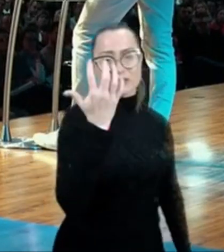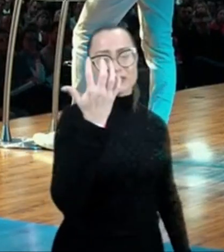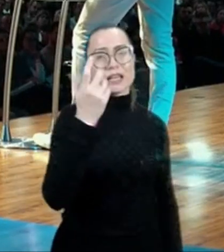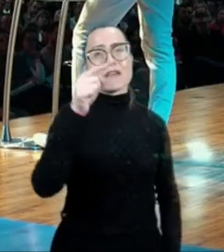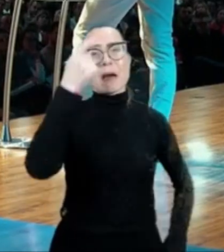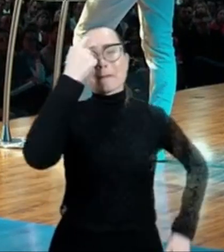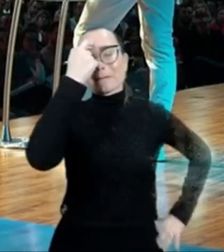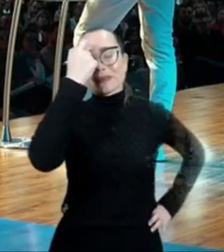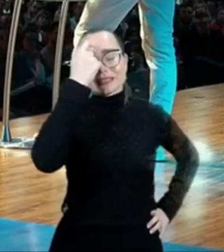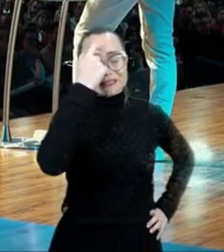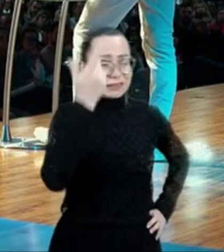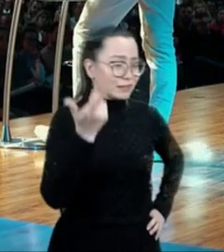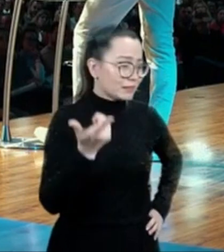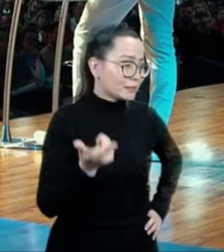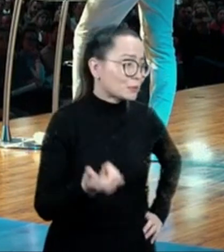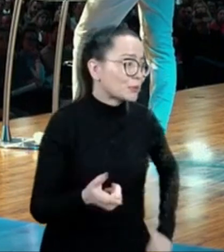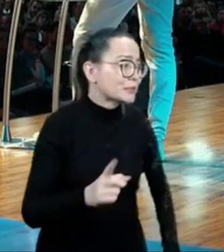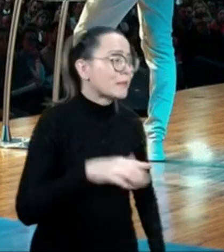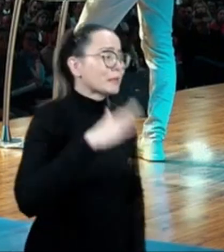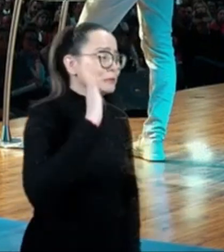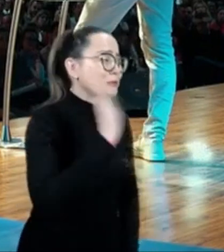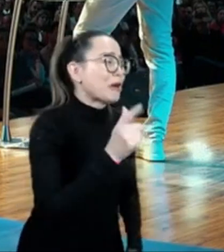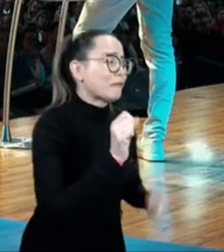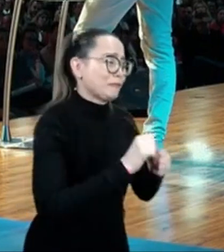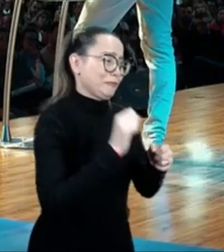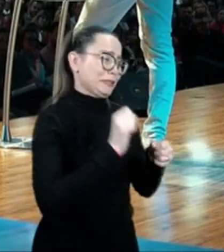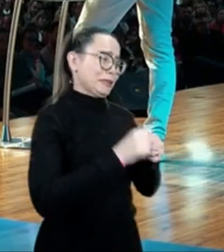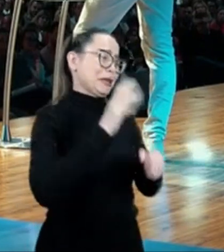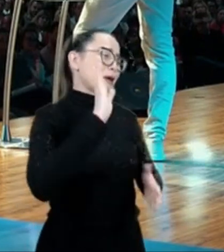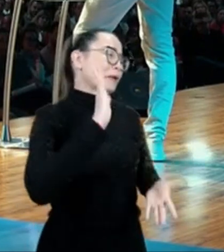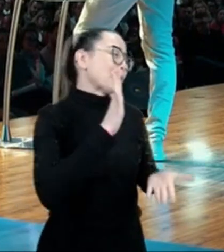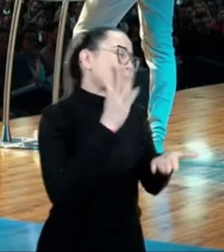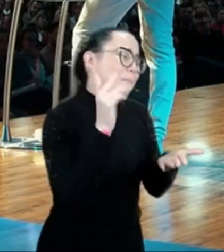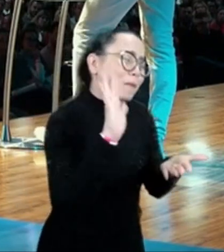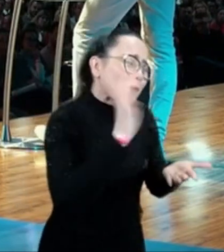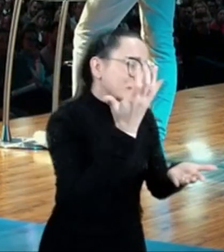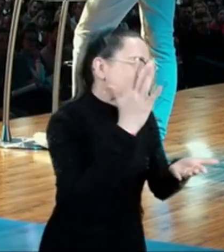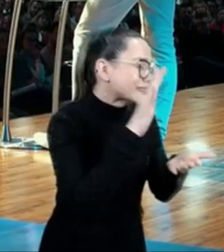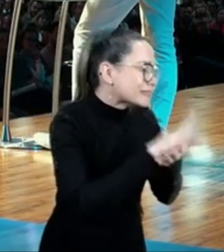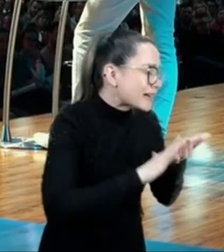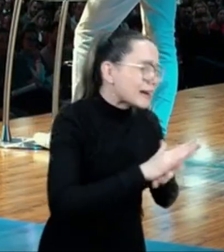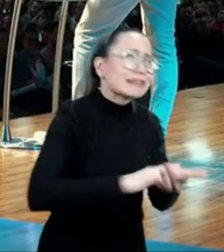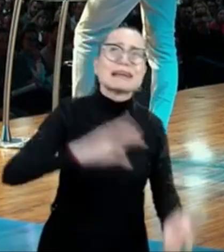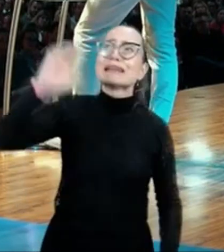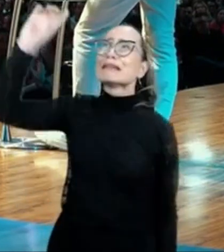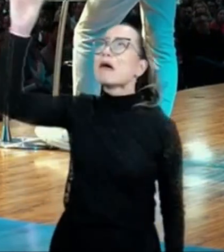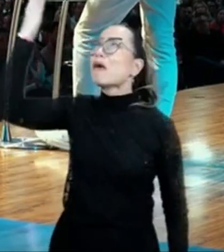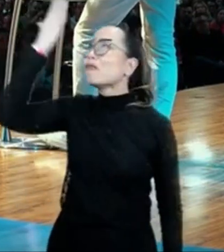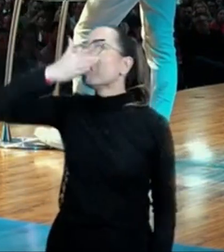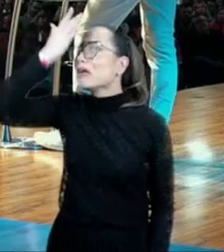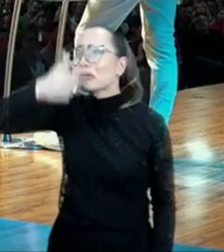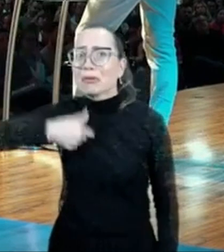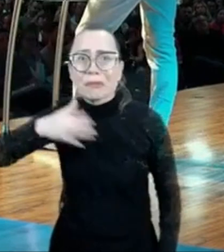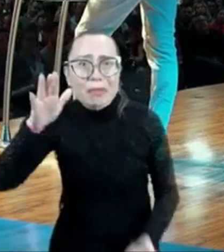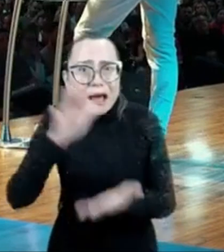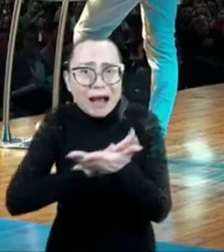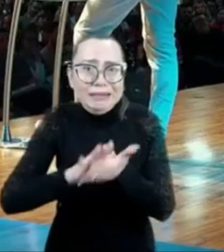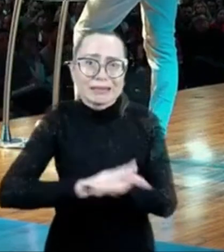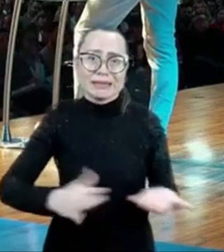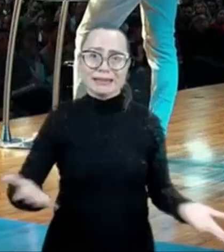tudo que eu plantei parece que não vai frutificar, nos dias que você pensa, parece que Deus não está me ouvindo, Deus manda um Tito,